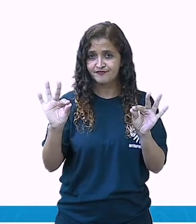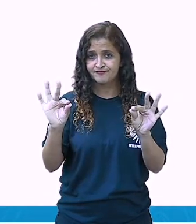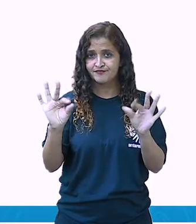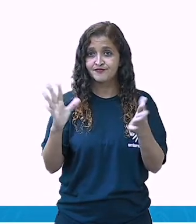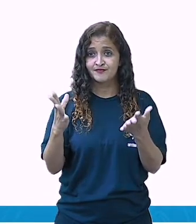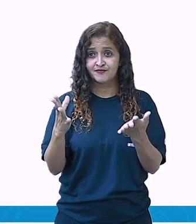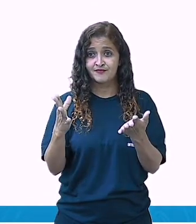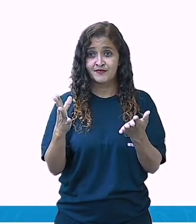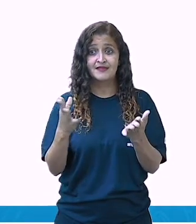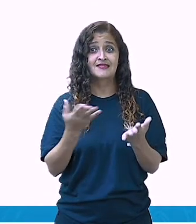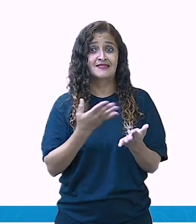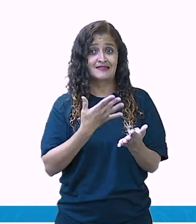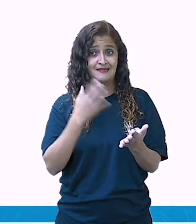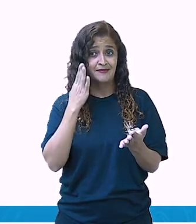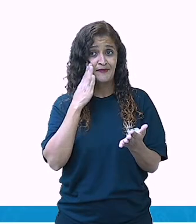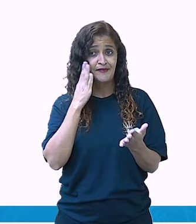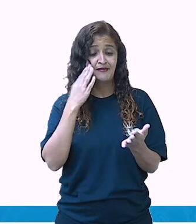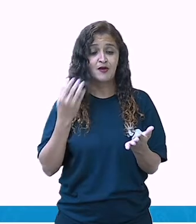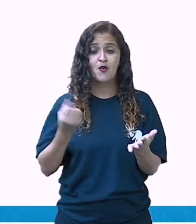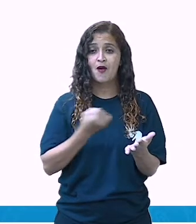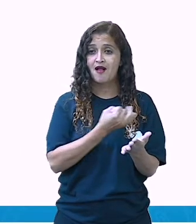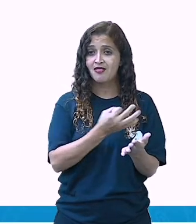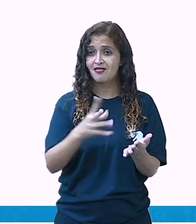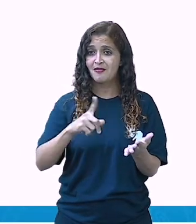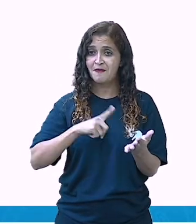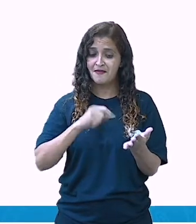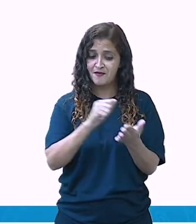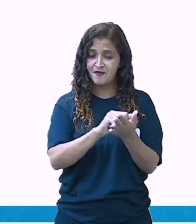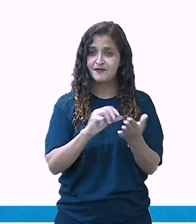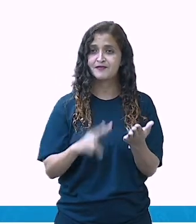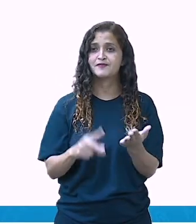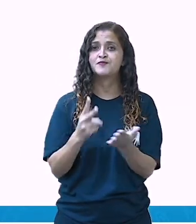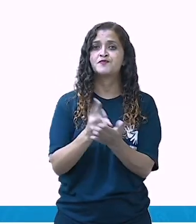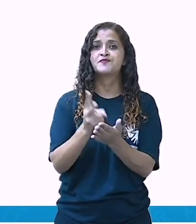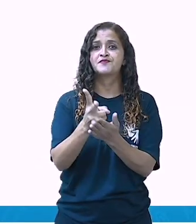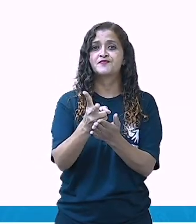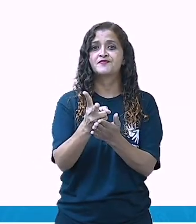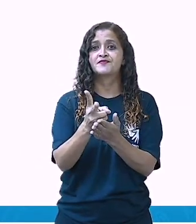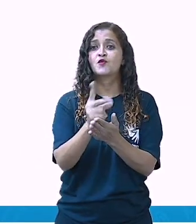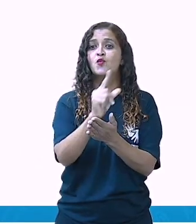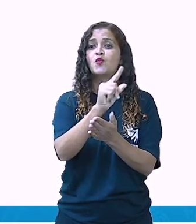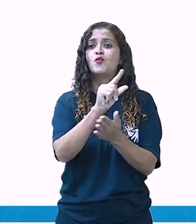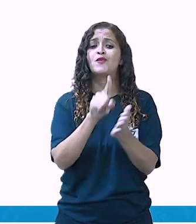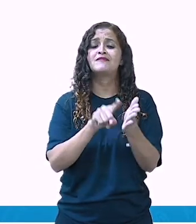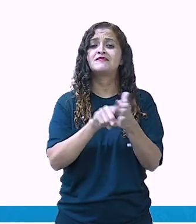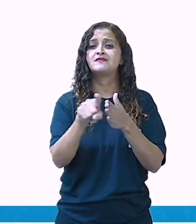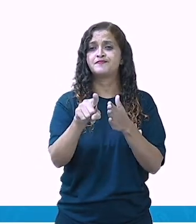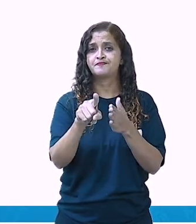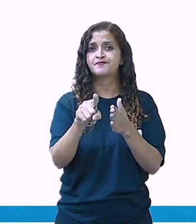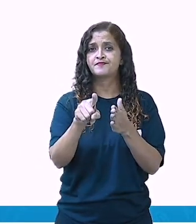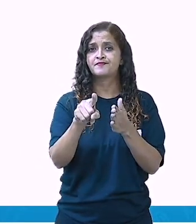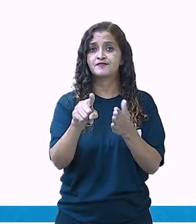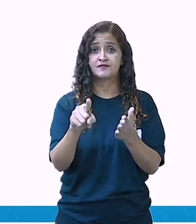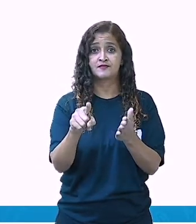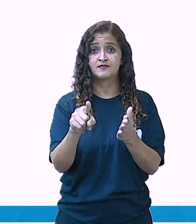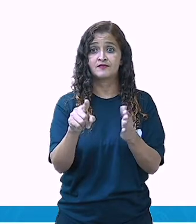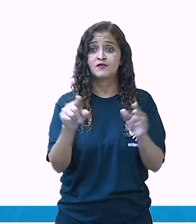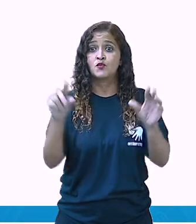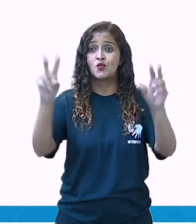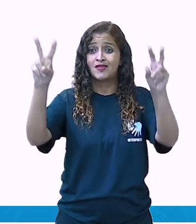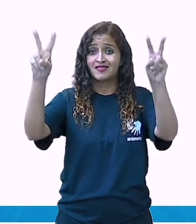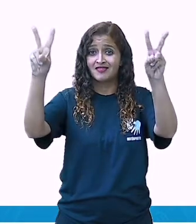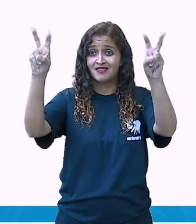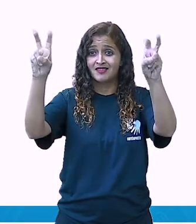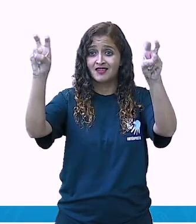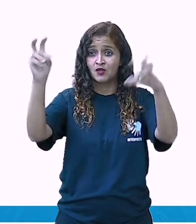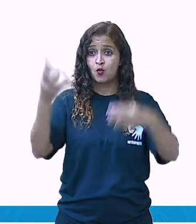aqui quantas tem direitinho para a gente continuar as atividades. Primeira pergunta aqui da atividade, ó. Qual o título do